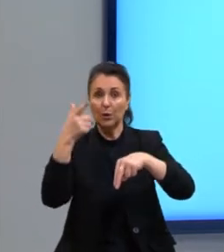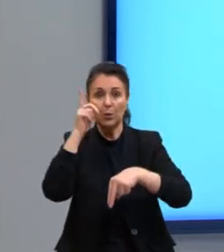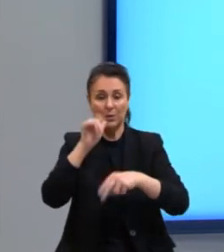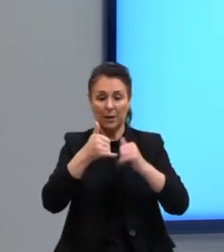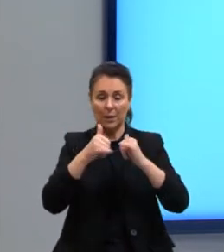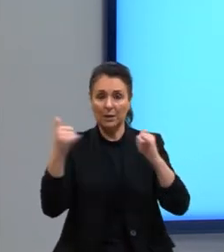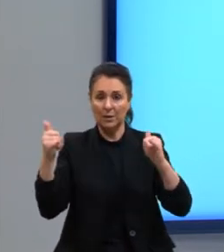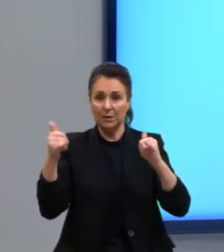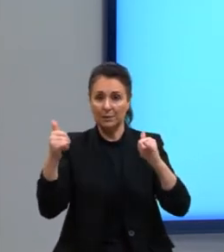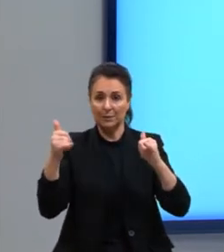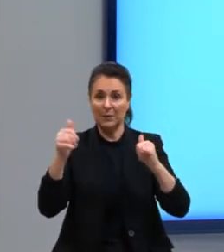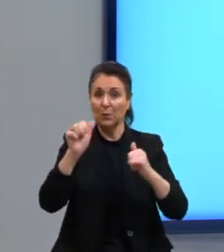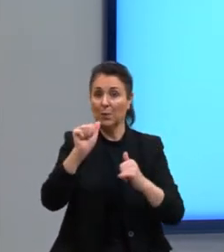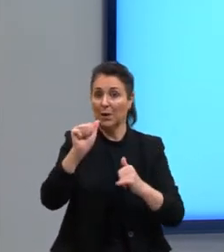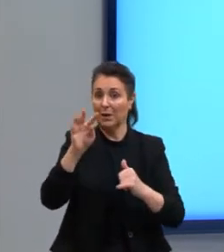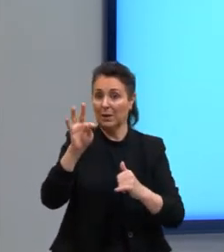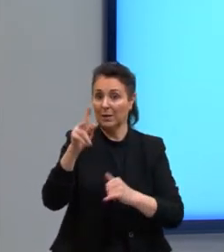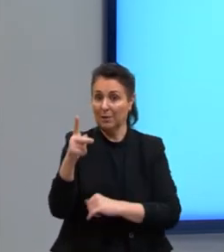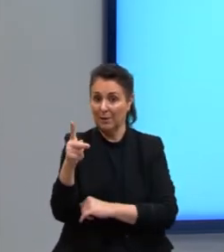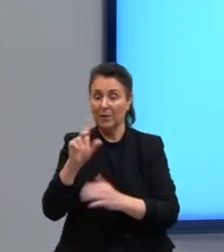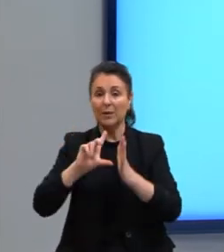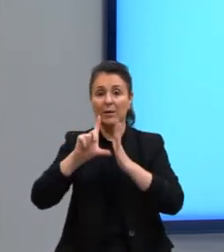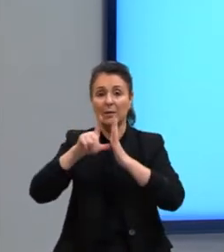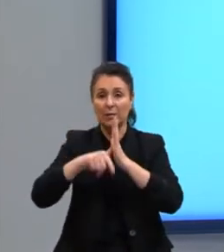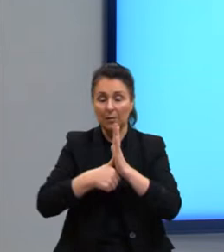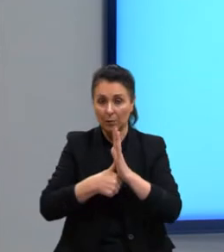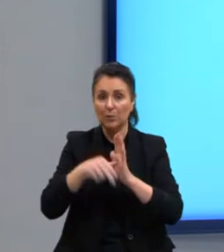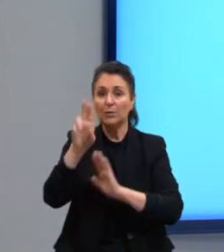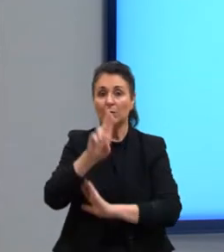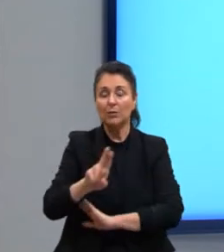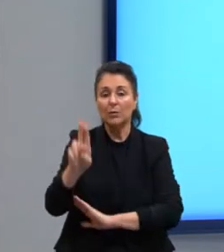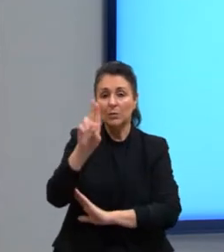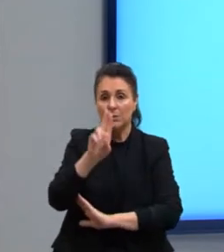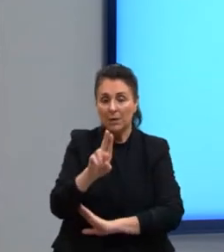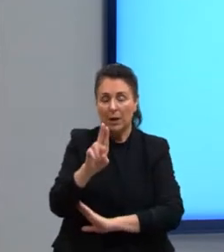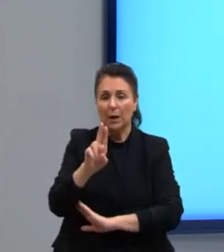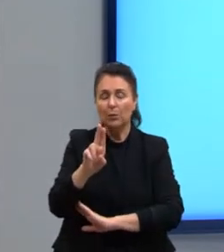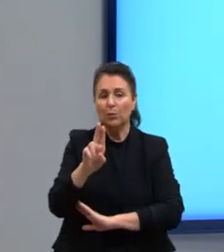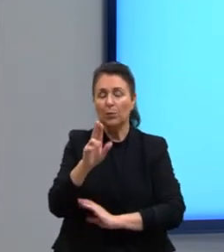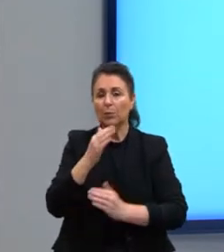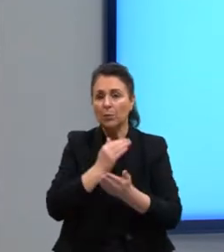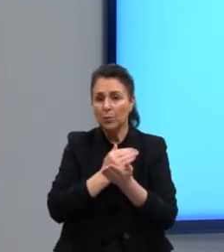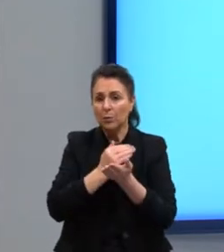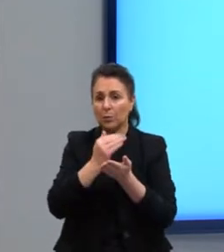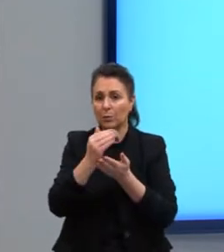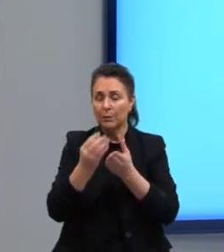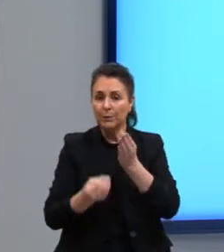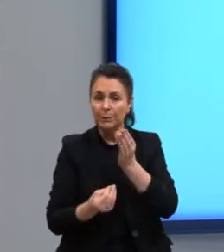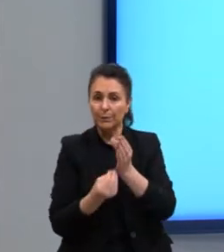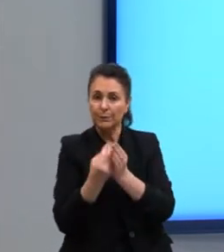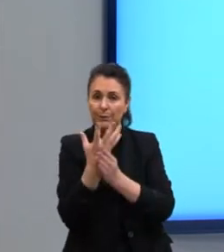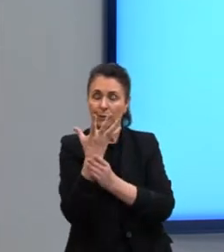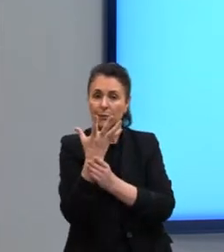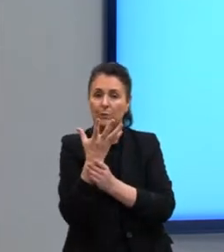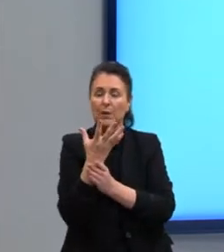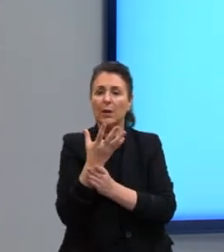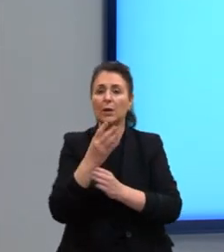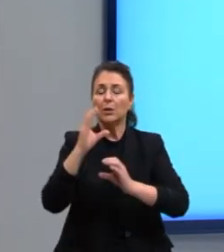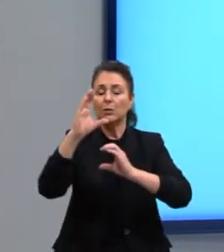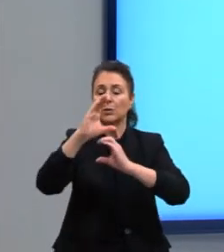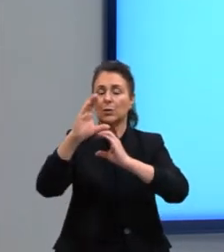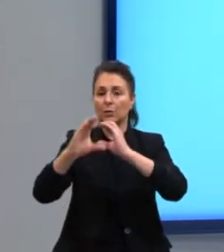Que posteriormente, depois, né? Serão utilizados na formação de compostos